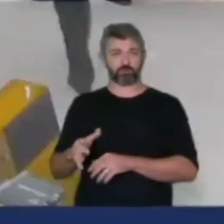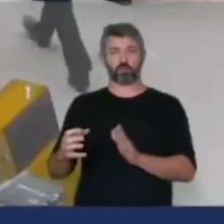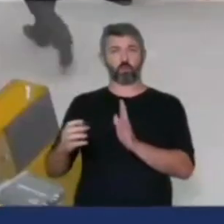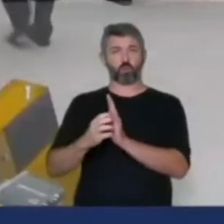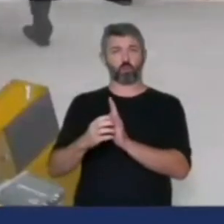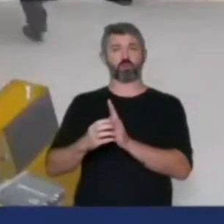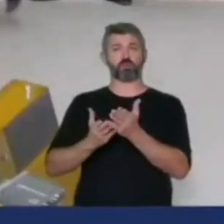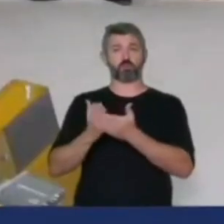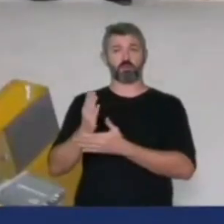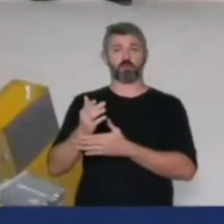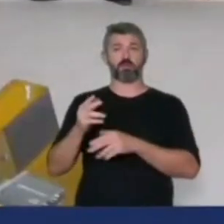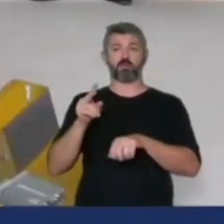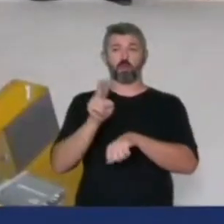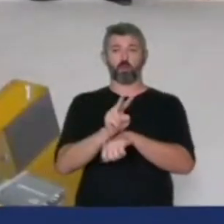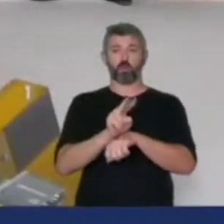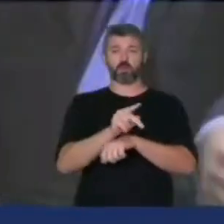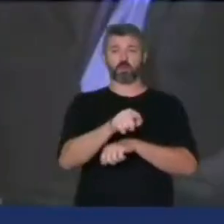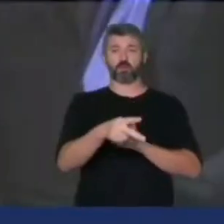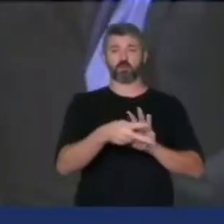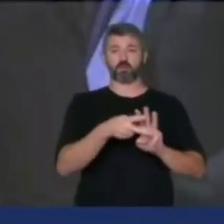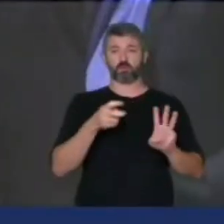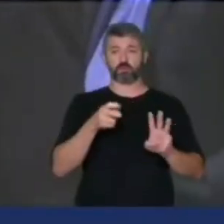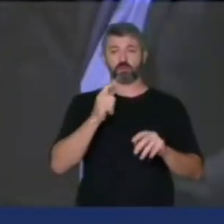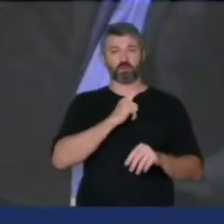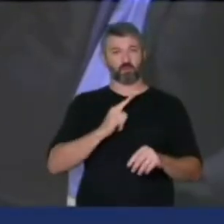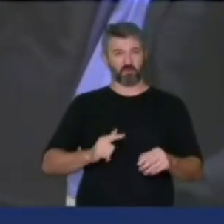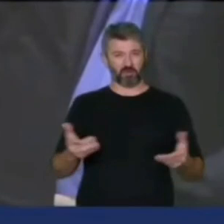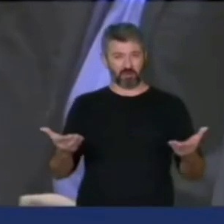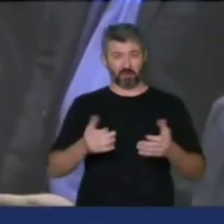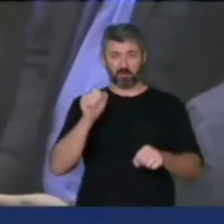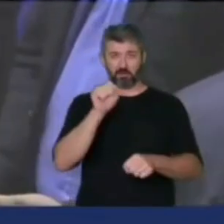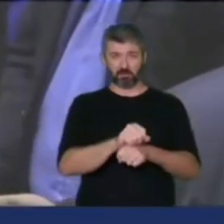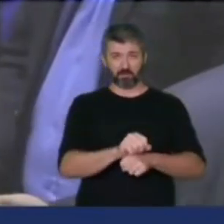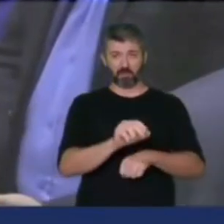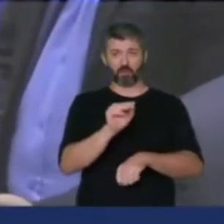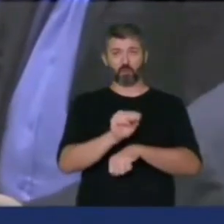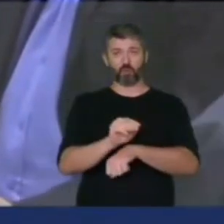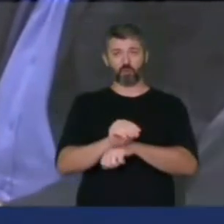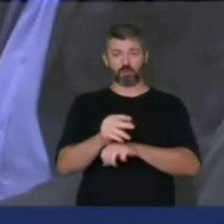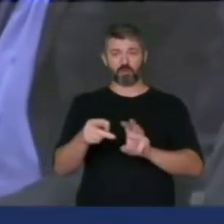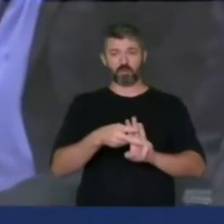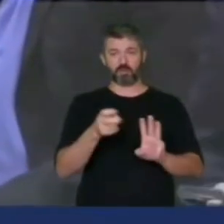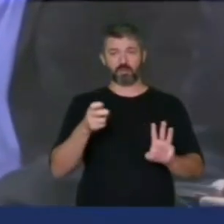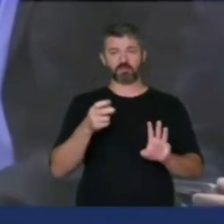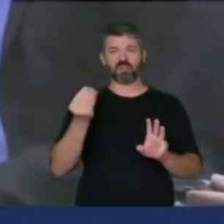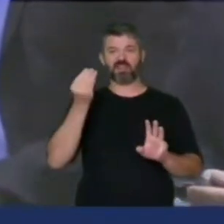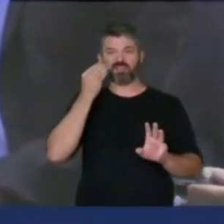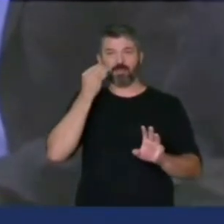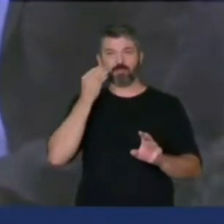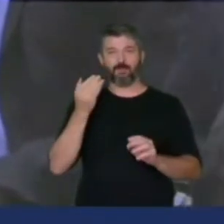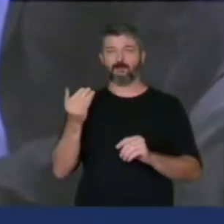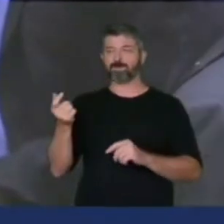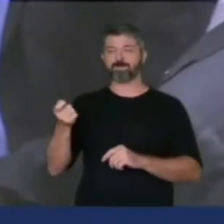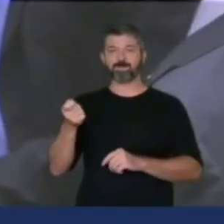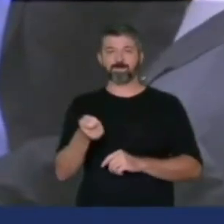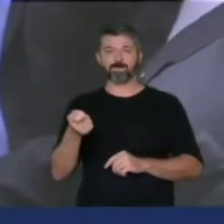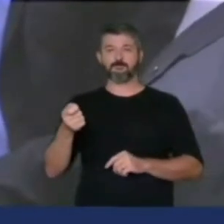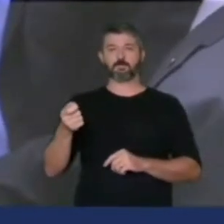cuidar da comunidade indígena e esse governo parou de cuidar dos índios para poder tentar trazer um